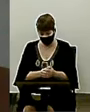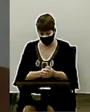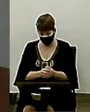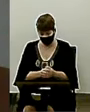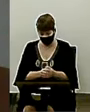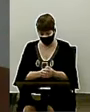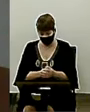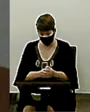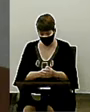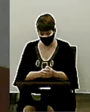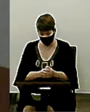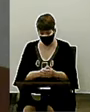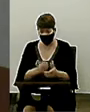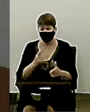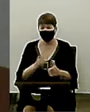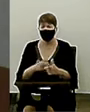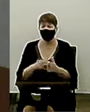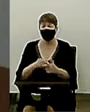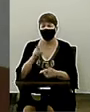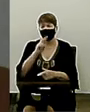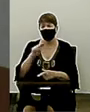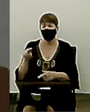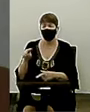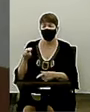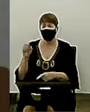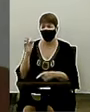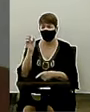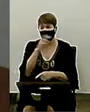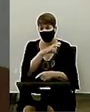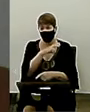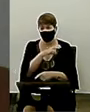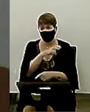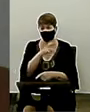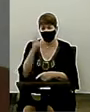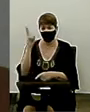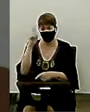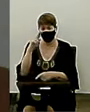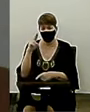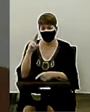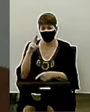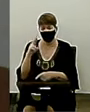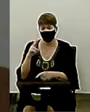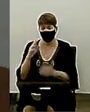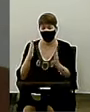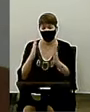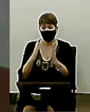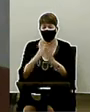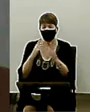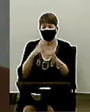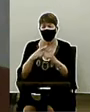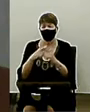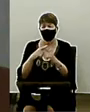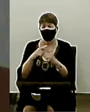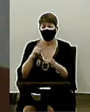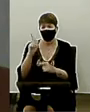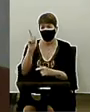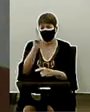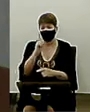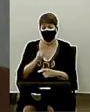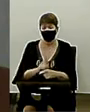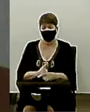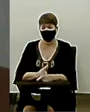Mas por que chama Breve História da Igreja Presbiteriana em Goiás? Você vai ver logo no prefácio que tem certas áreas,